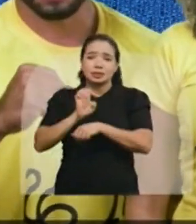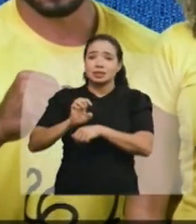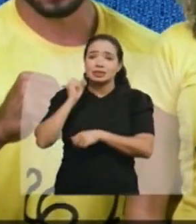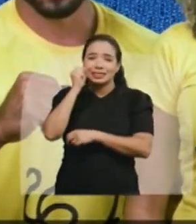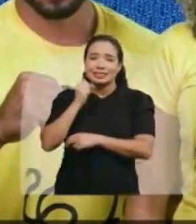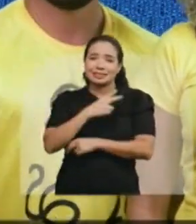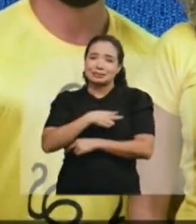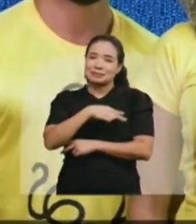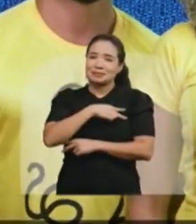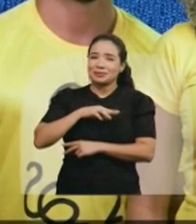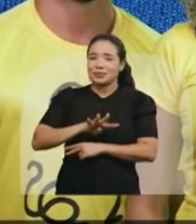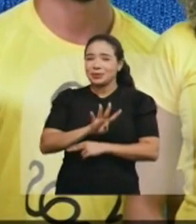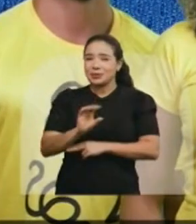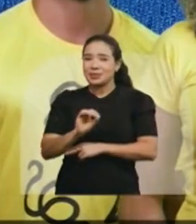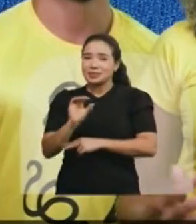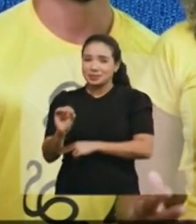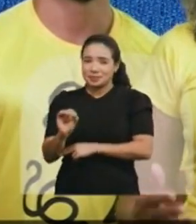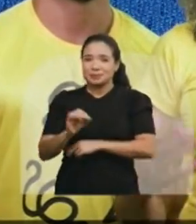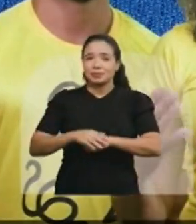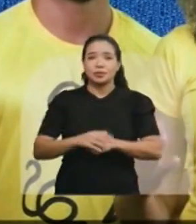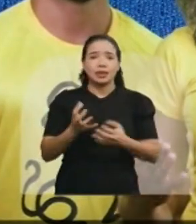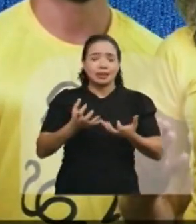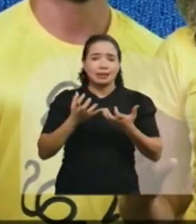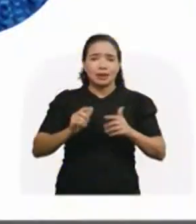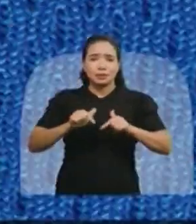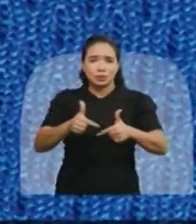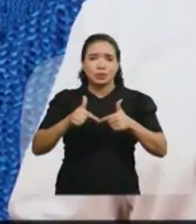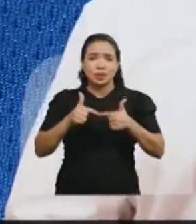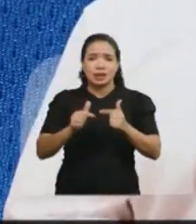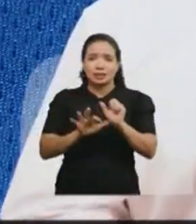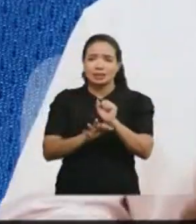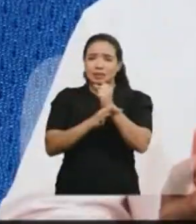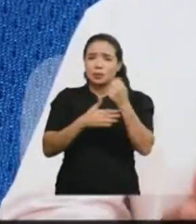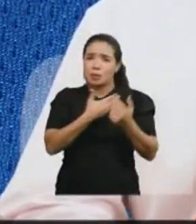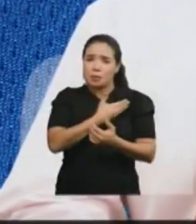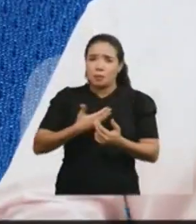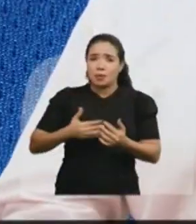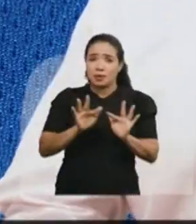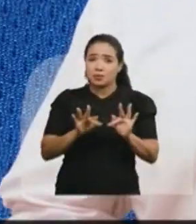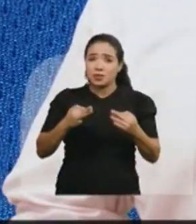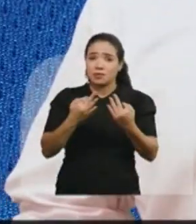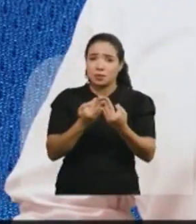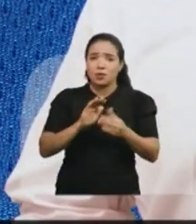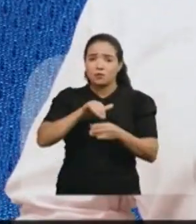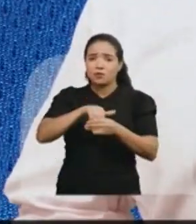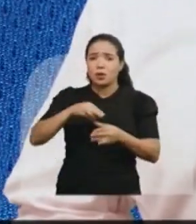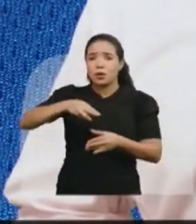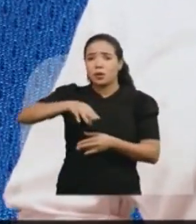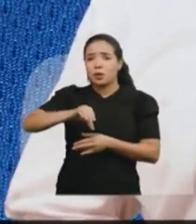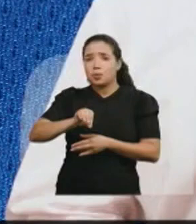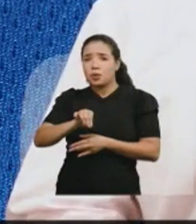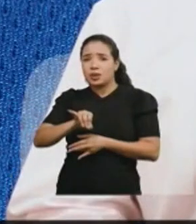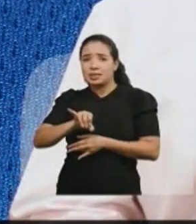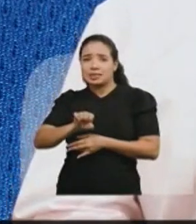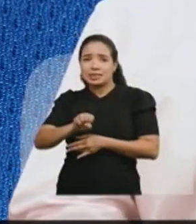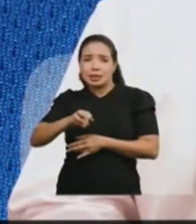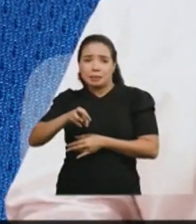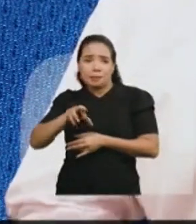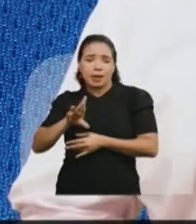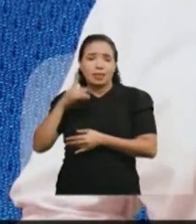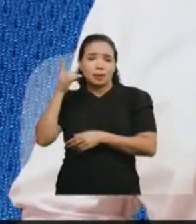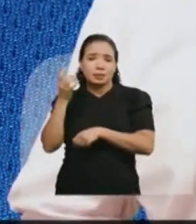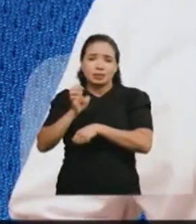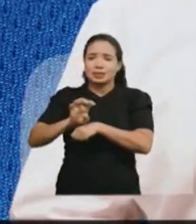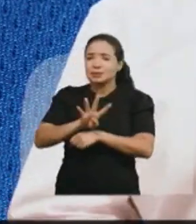para deputado estadual. Para senador, Amasta 400. Quero defender a segurança pública e a família. Vote Moisés Mar